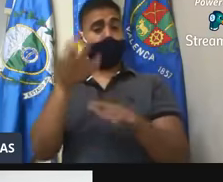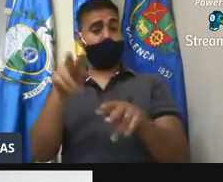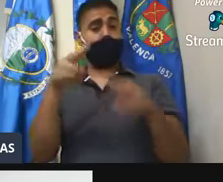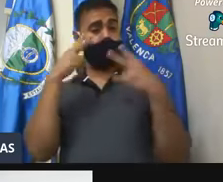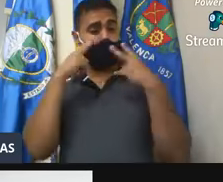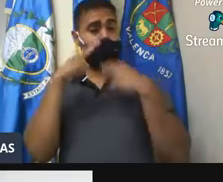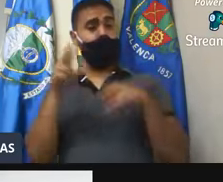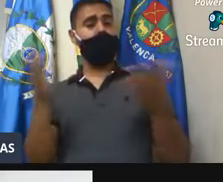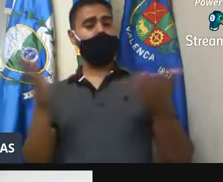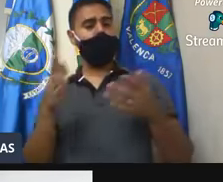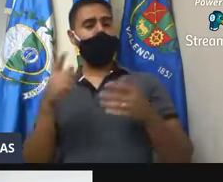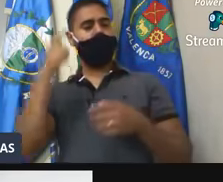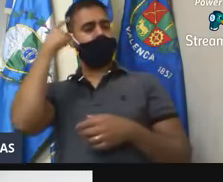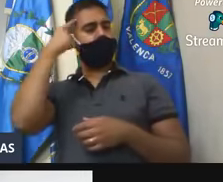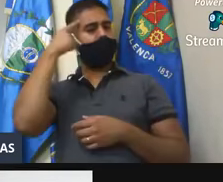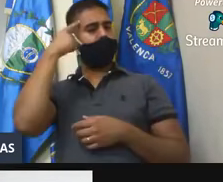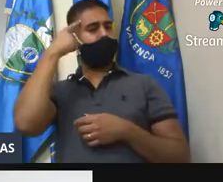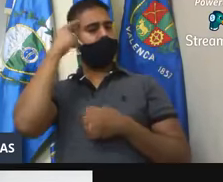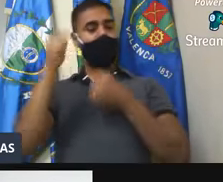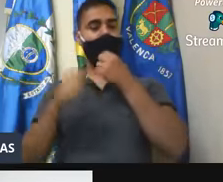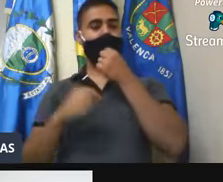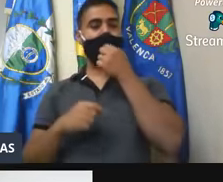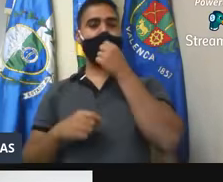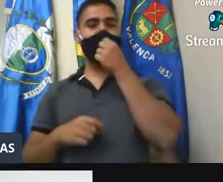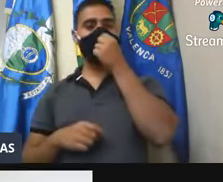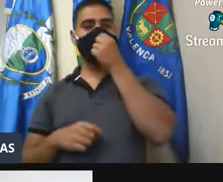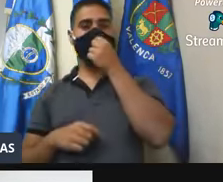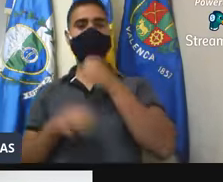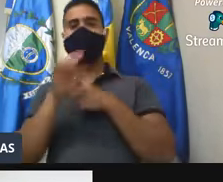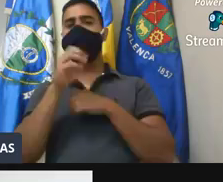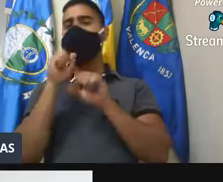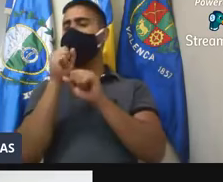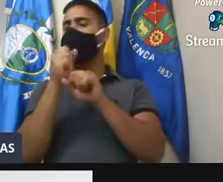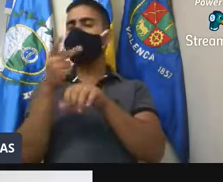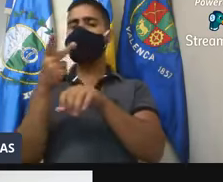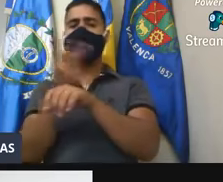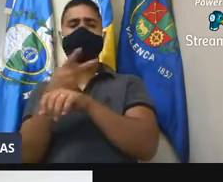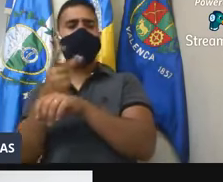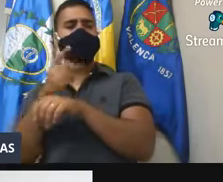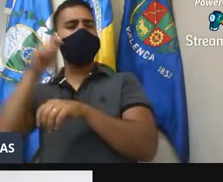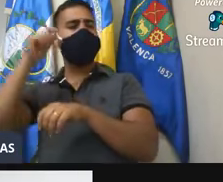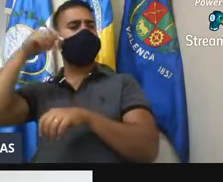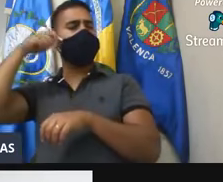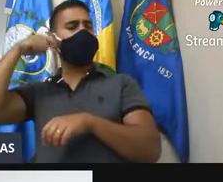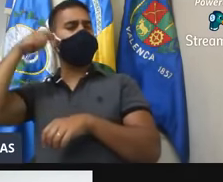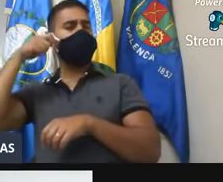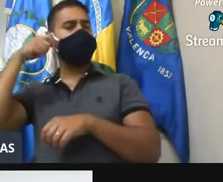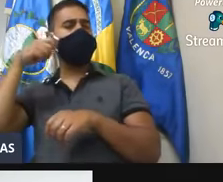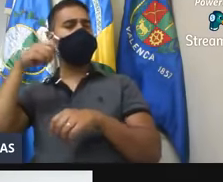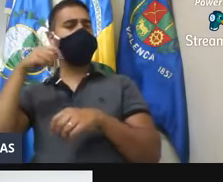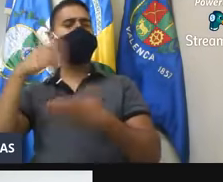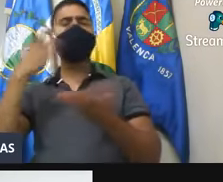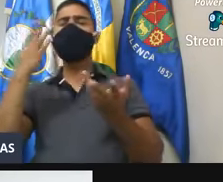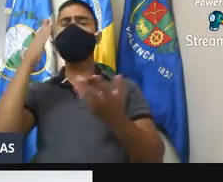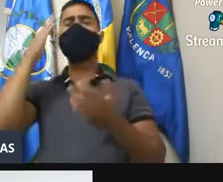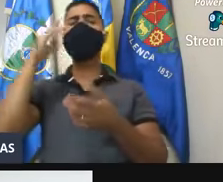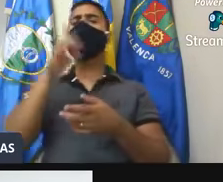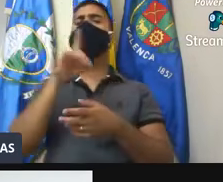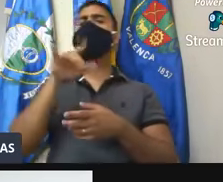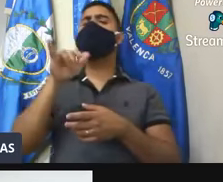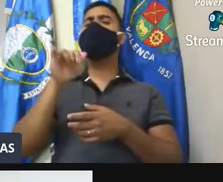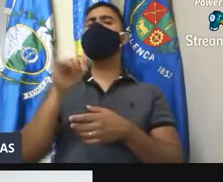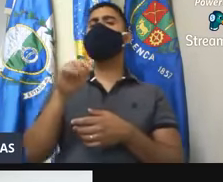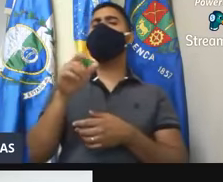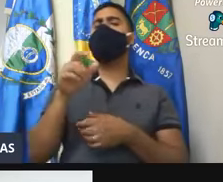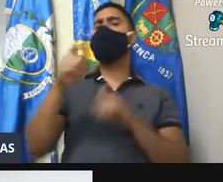faça esse exercício, se quiser, procure nos vídeos nossos lá, e veja qual dia que este vereador,